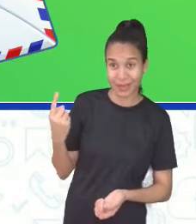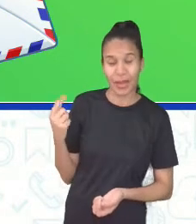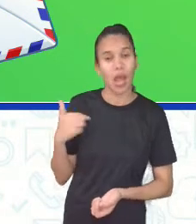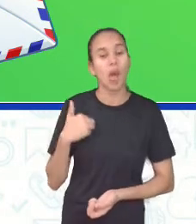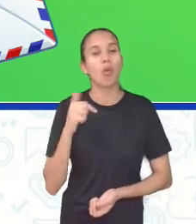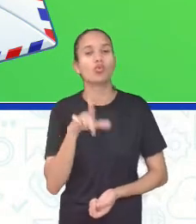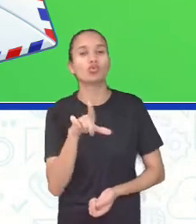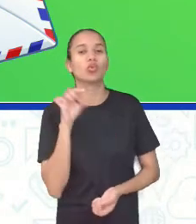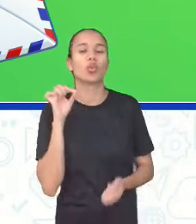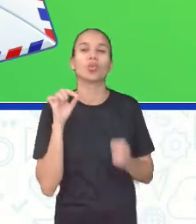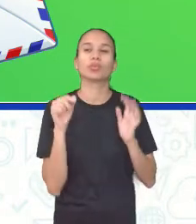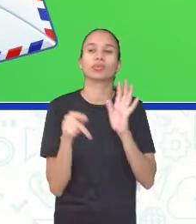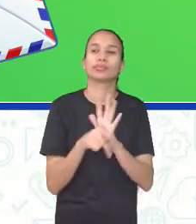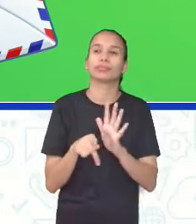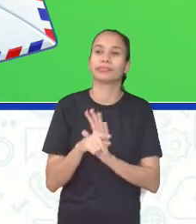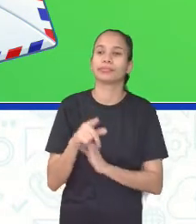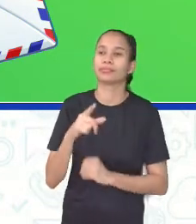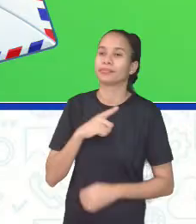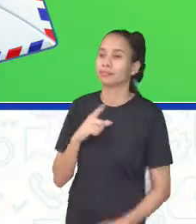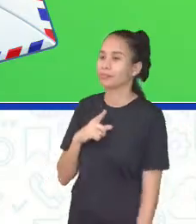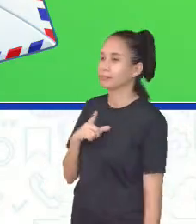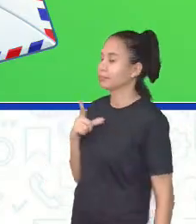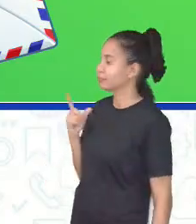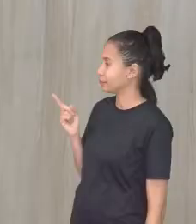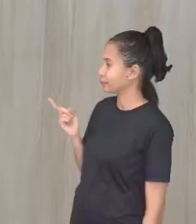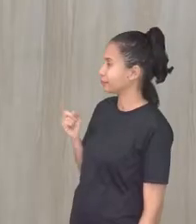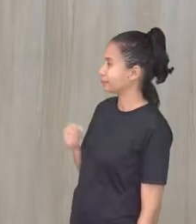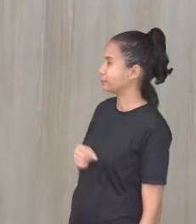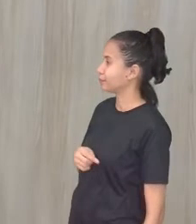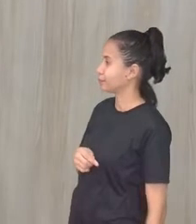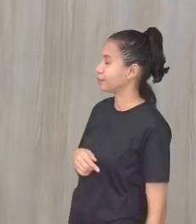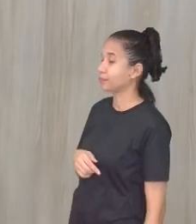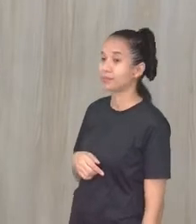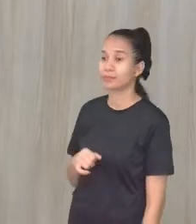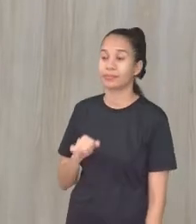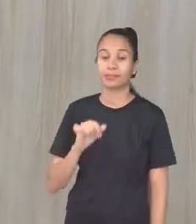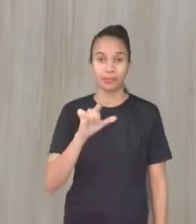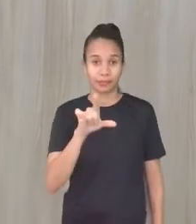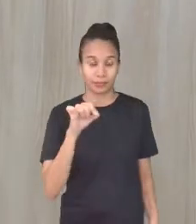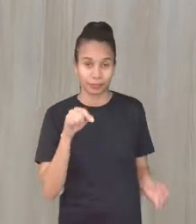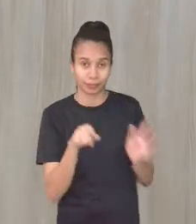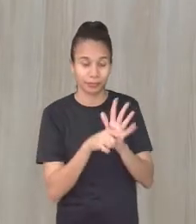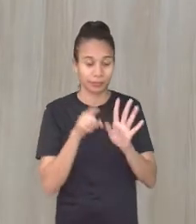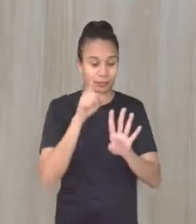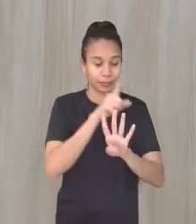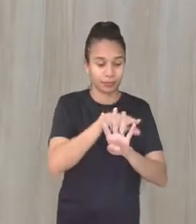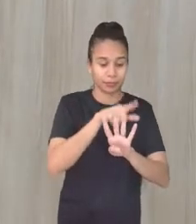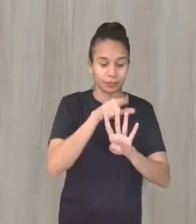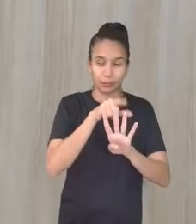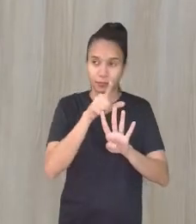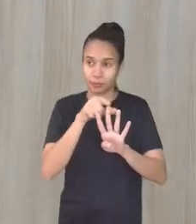selecionei, não é? Aqui, se eu mostrar aqui a vocês, eu selecionei os quatro